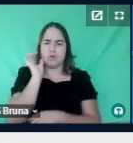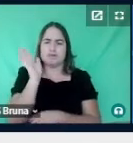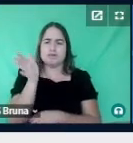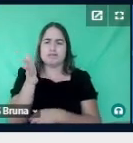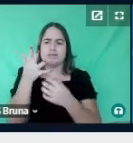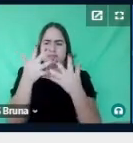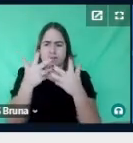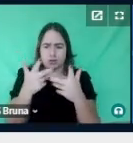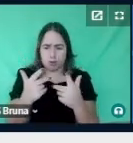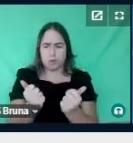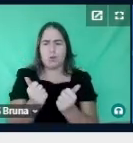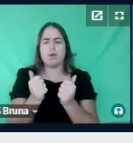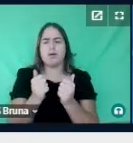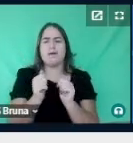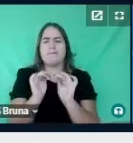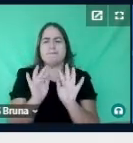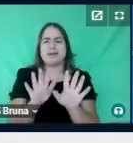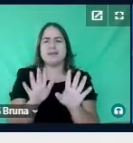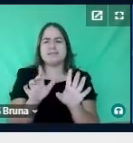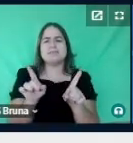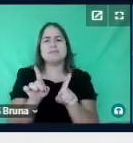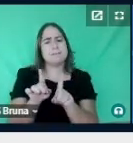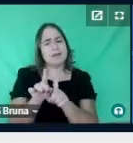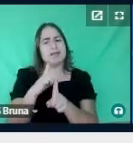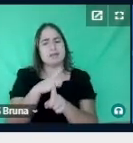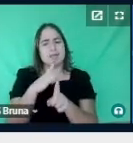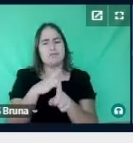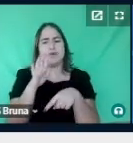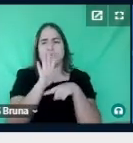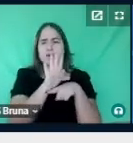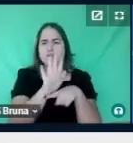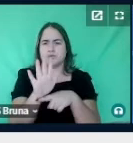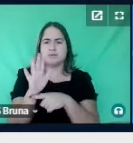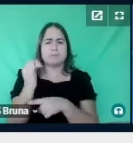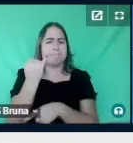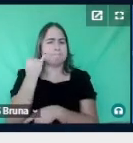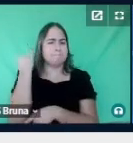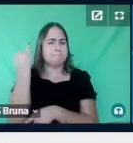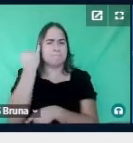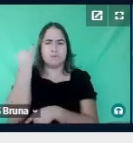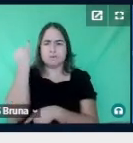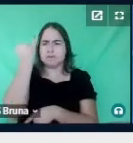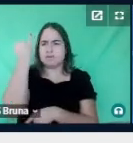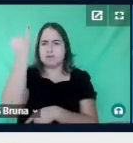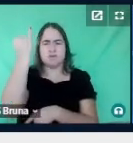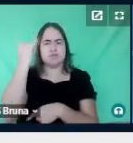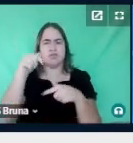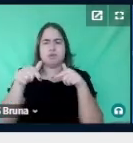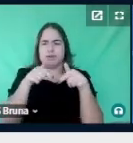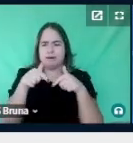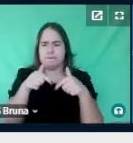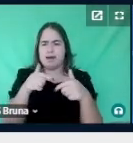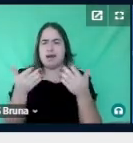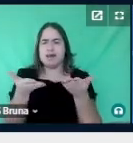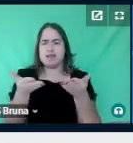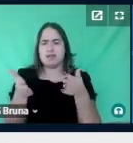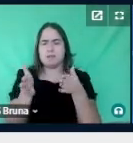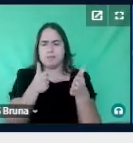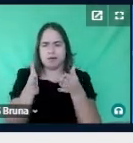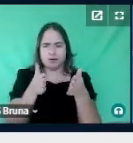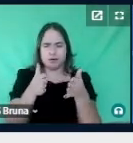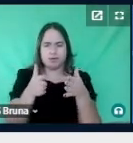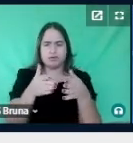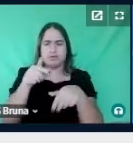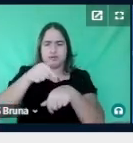situação, mas também teve uma participação muito importante, né, a Cris, no trabalho, durante a sessão de qualificação, tanto